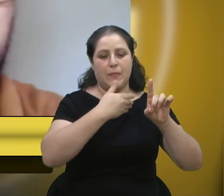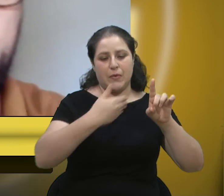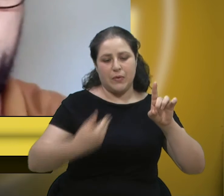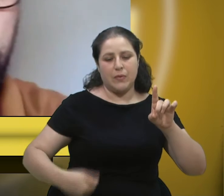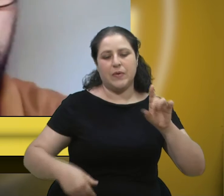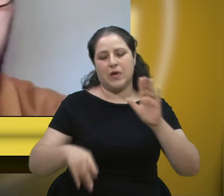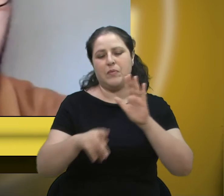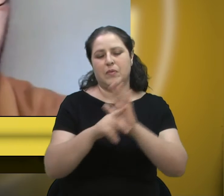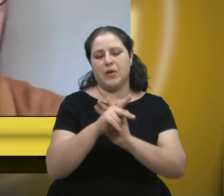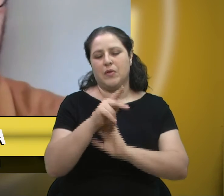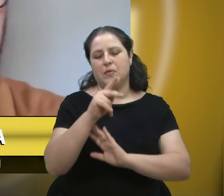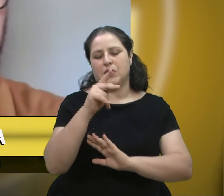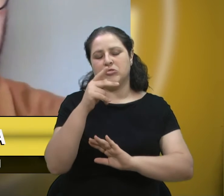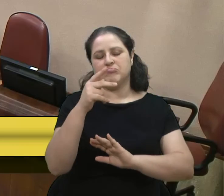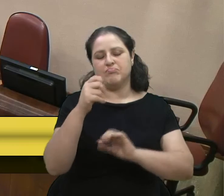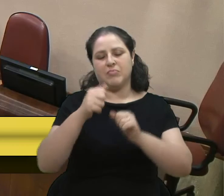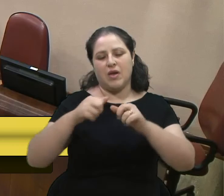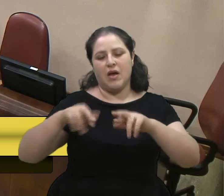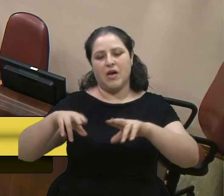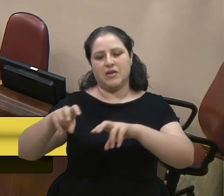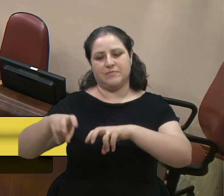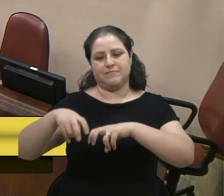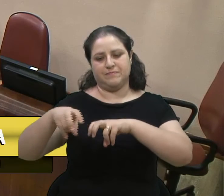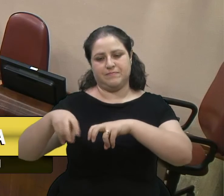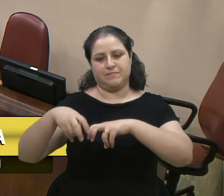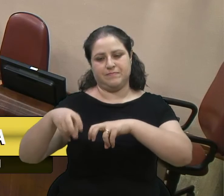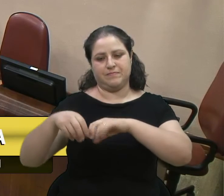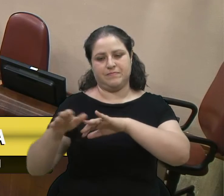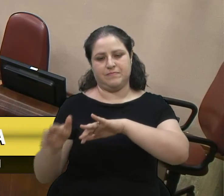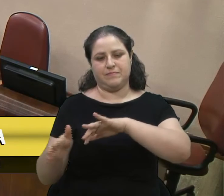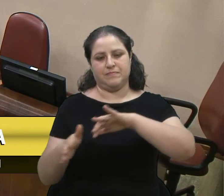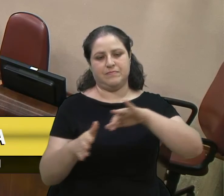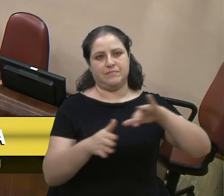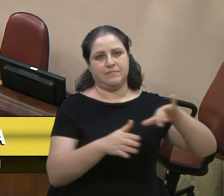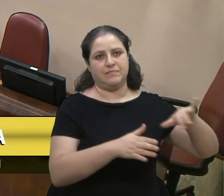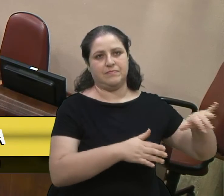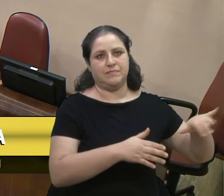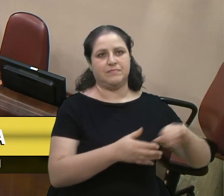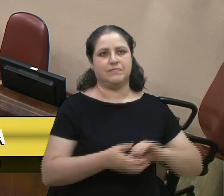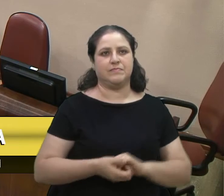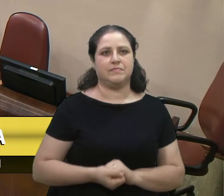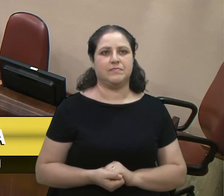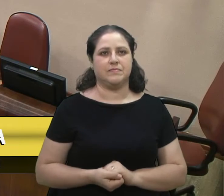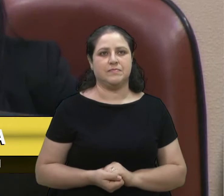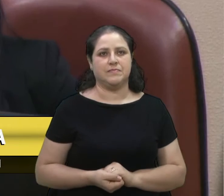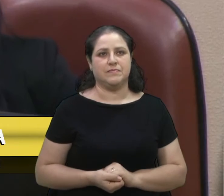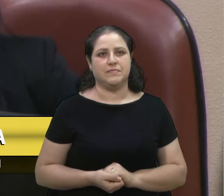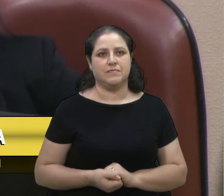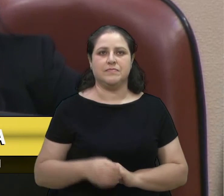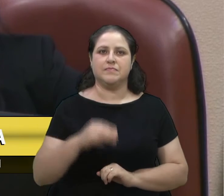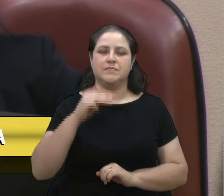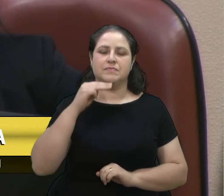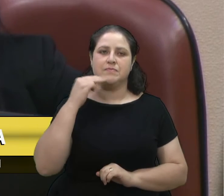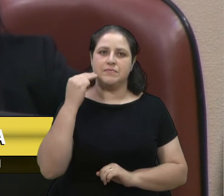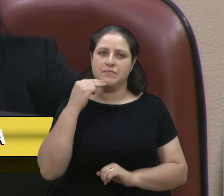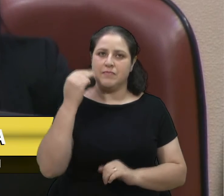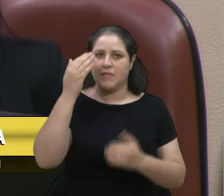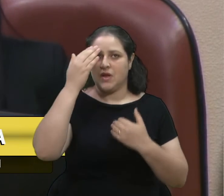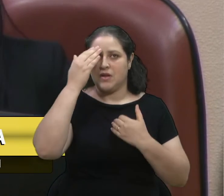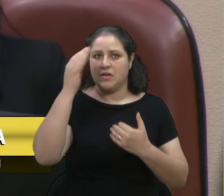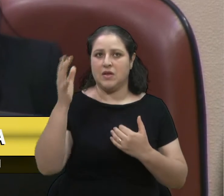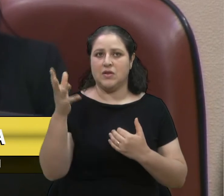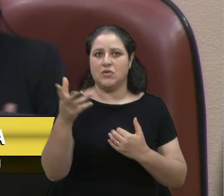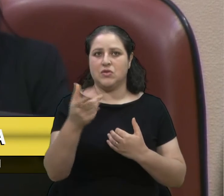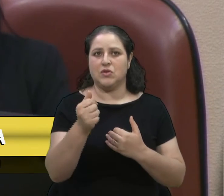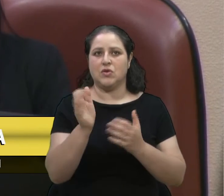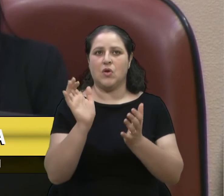parte concedida, vereadora Marisol. Muito rápido, obrigada, vereador. Só a gente, agradecimento, né, agradecer mais uma vez a todos os colegas que lembraram do